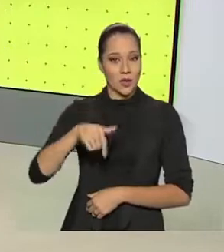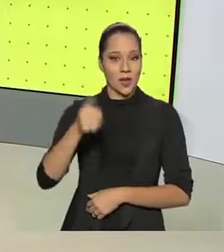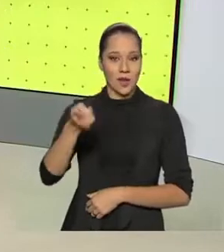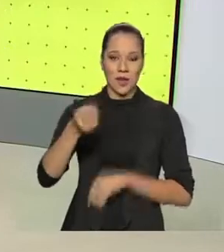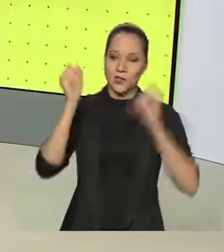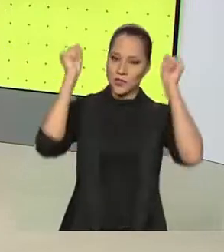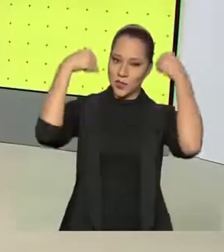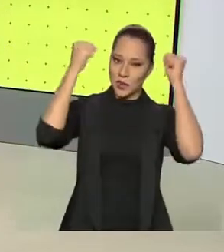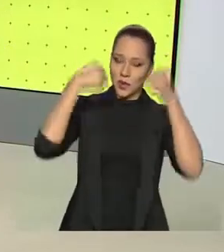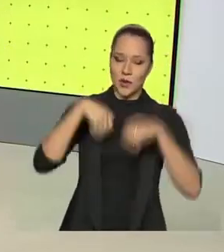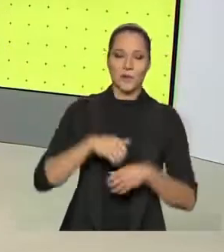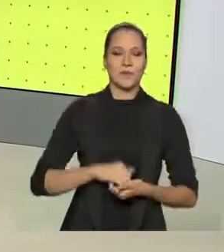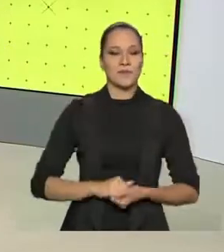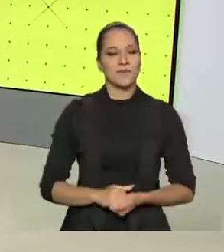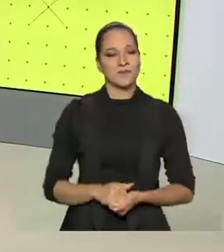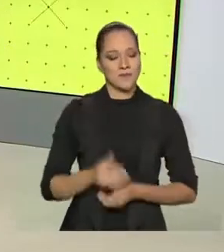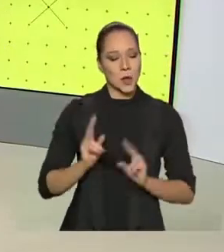Chapecó, Santa Catarina. Continue com a gente. Obrigado.